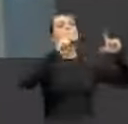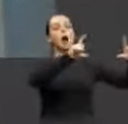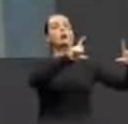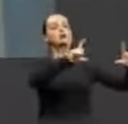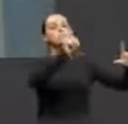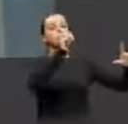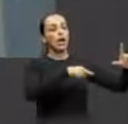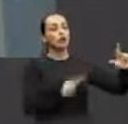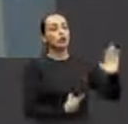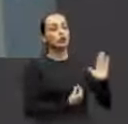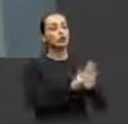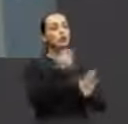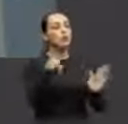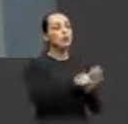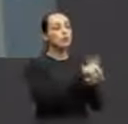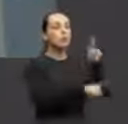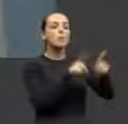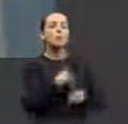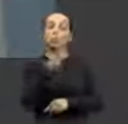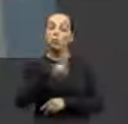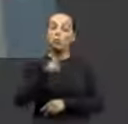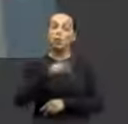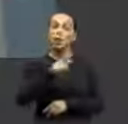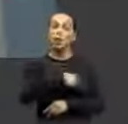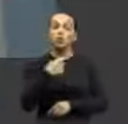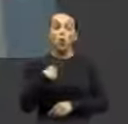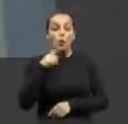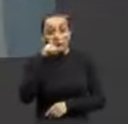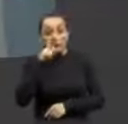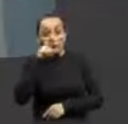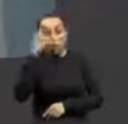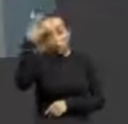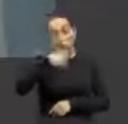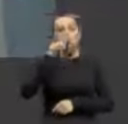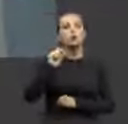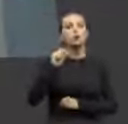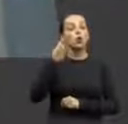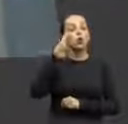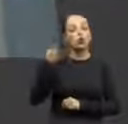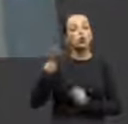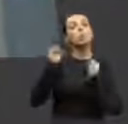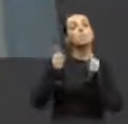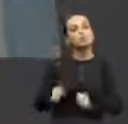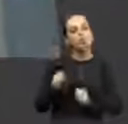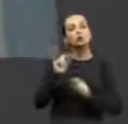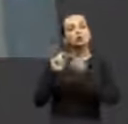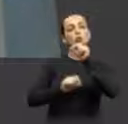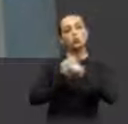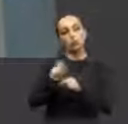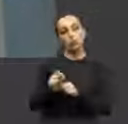efeita com o dinheiro do povo de Araraquara, corremos alguns riscos e sérios. O proprietário pode perfeitamente quitar suas pendências